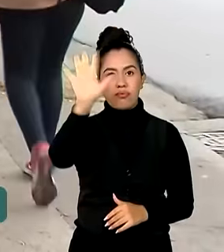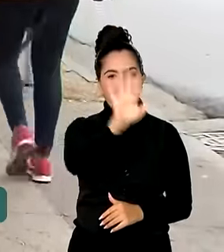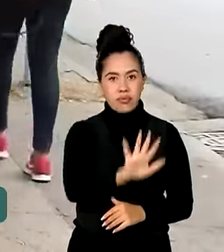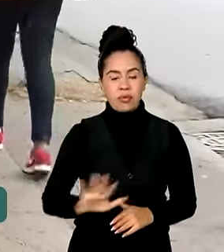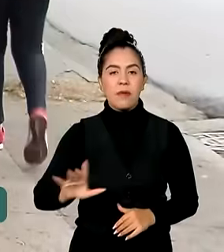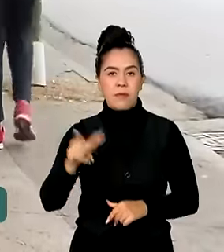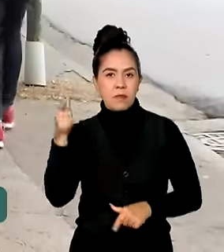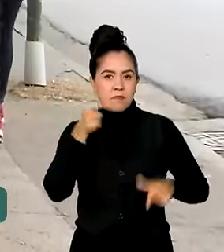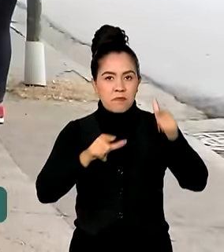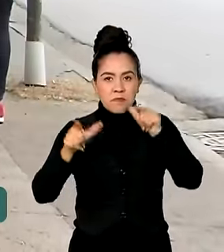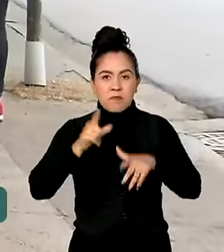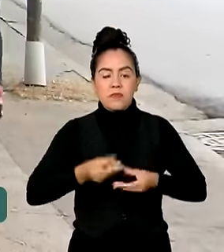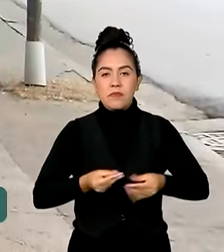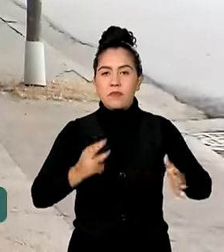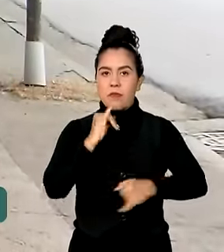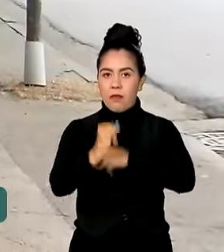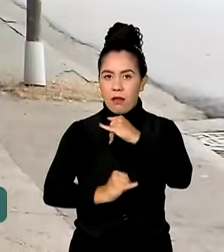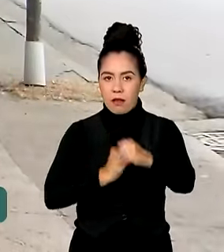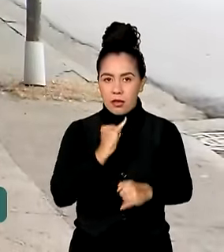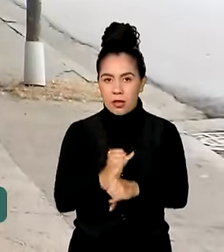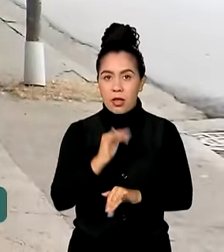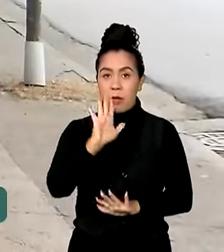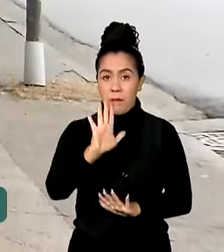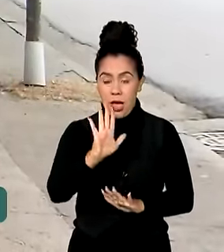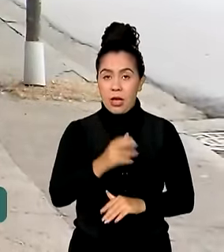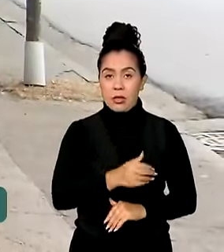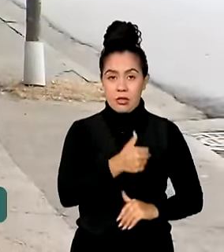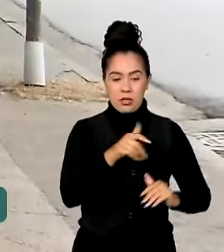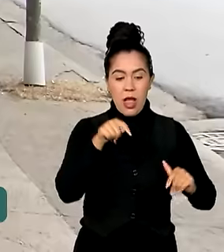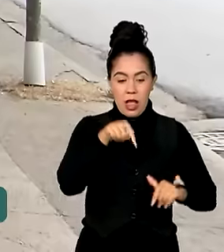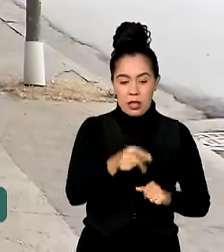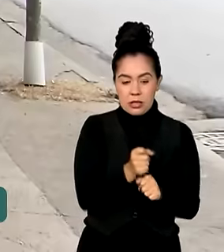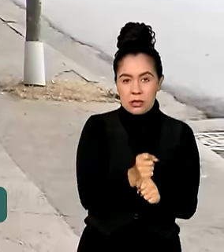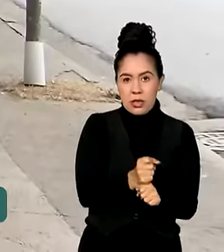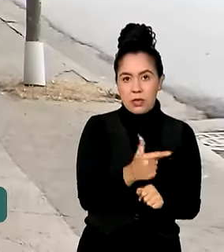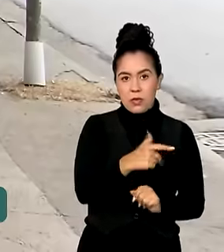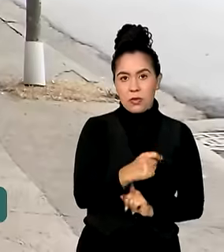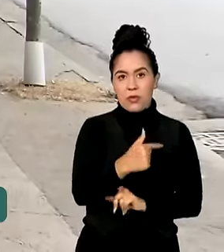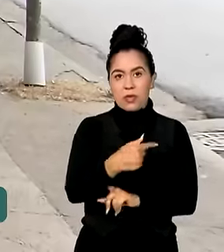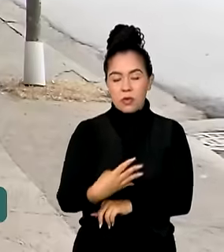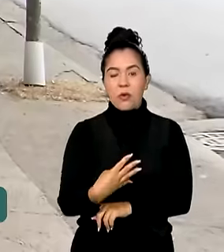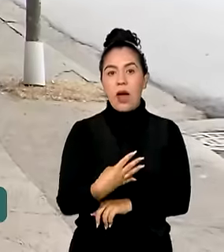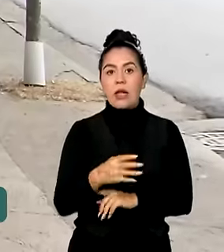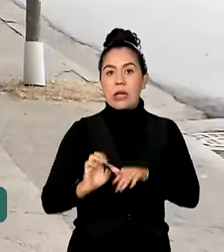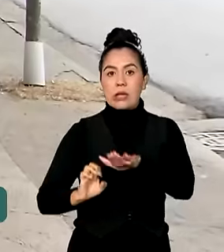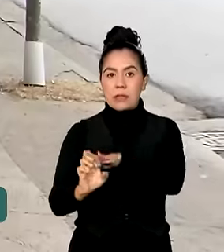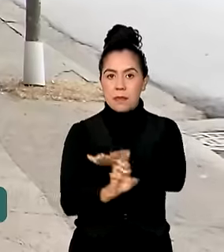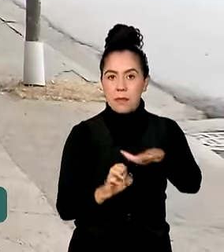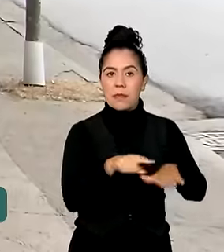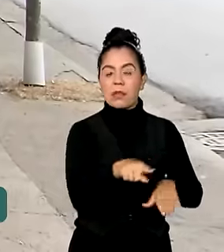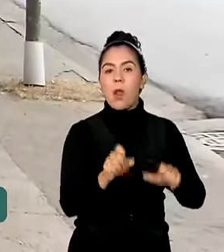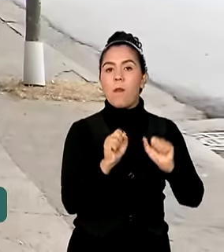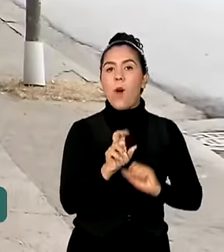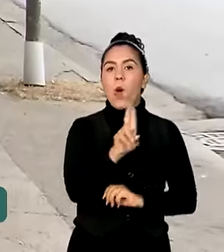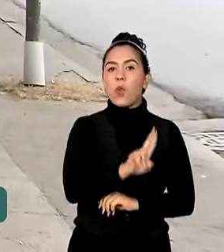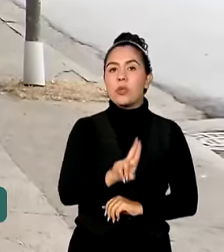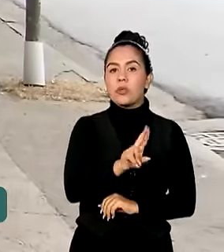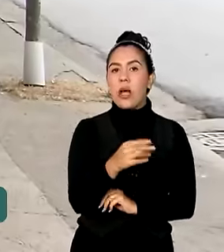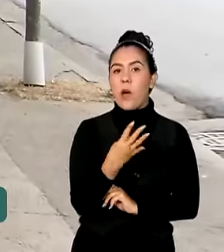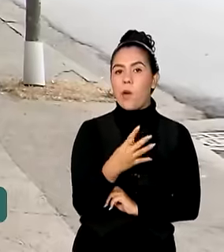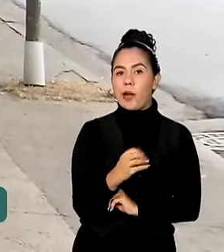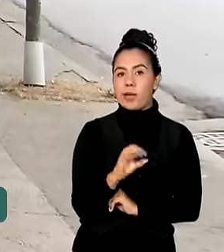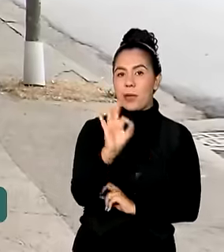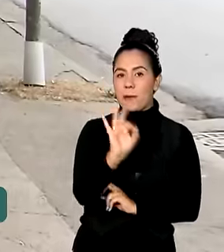Nesse primeiro ano, as operadoras poderiam usar até 40% do valor que é pago ao